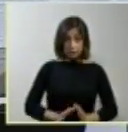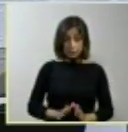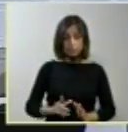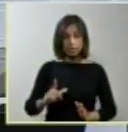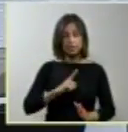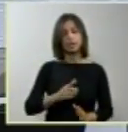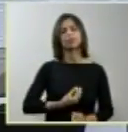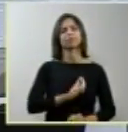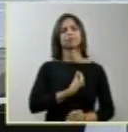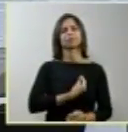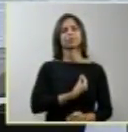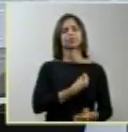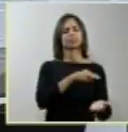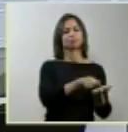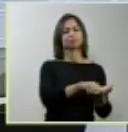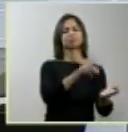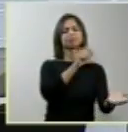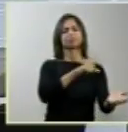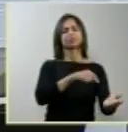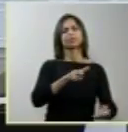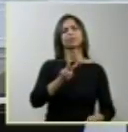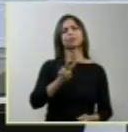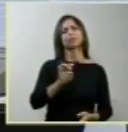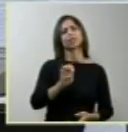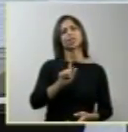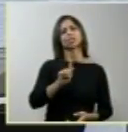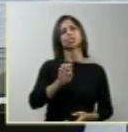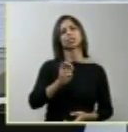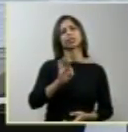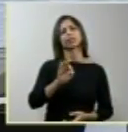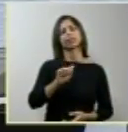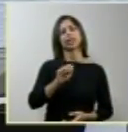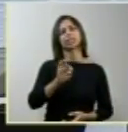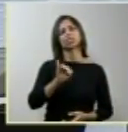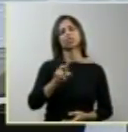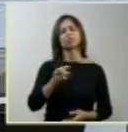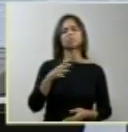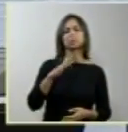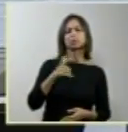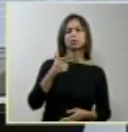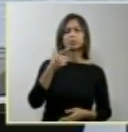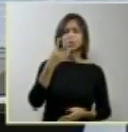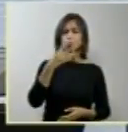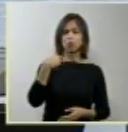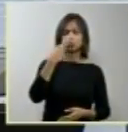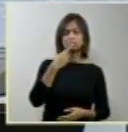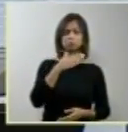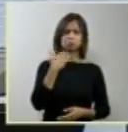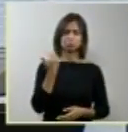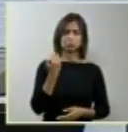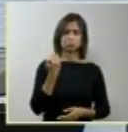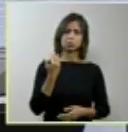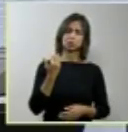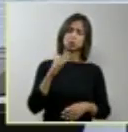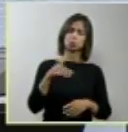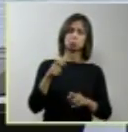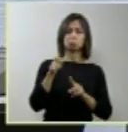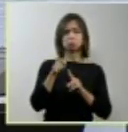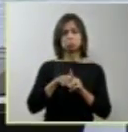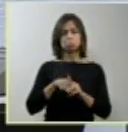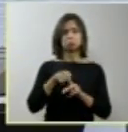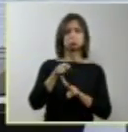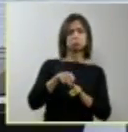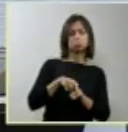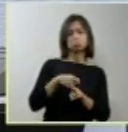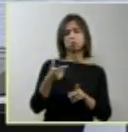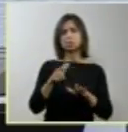vegetativa, que cessa na maioria dos casos dentro de 24 horas, e os demais nas primeiras